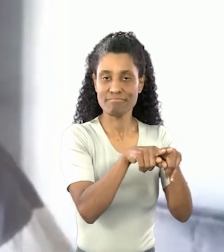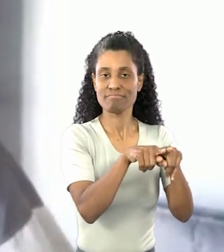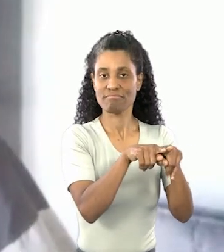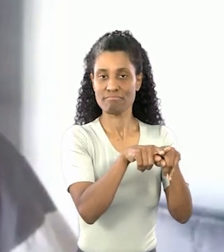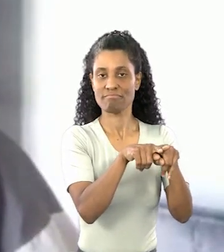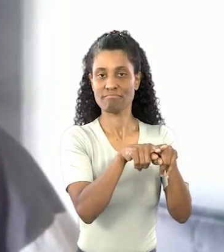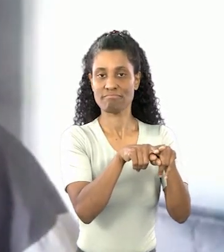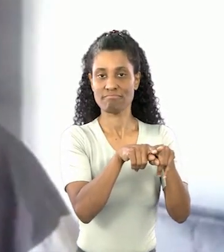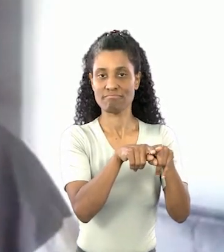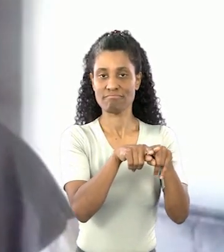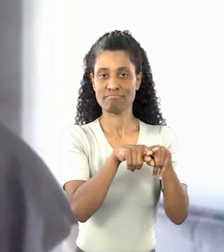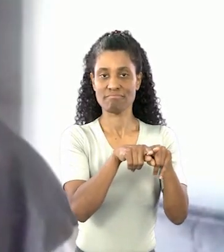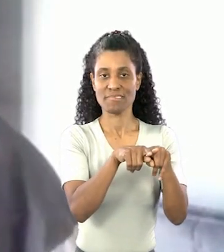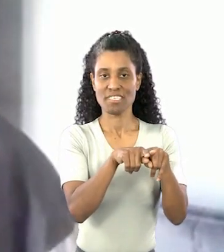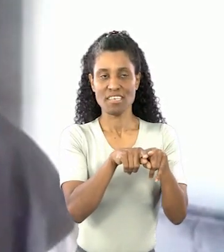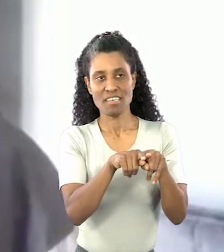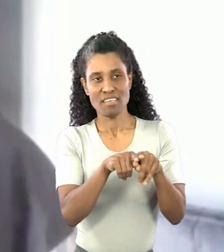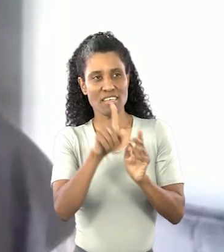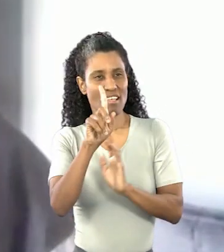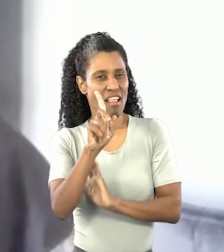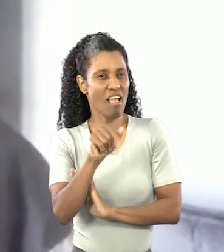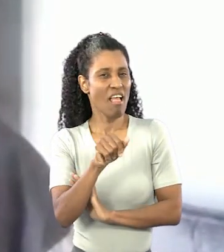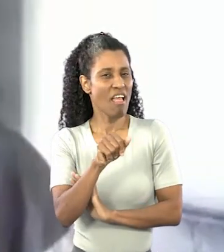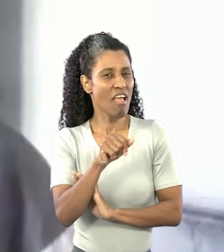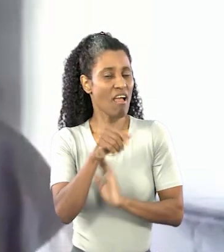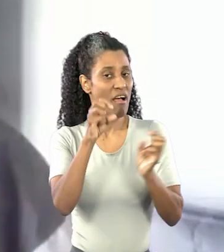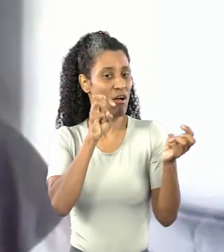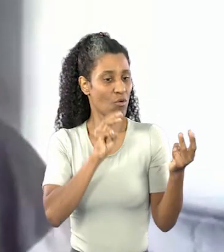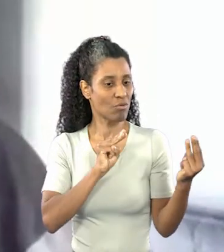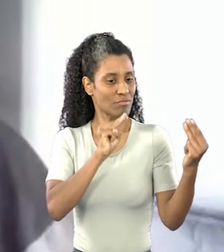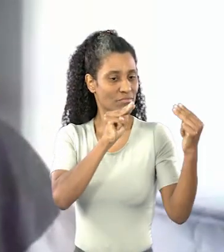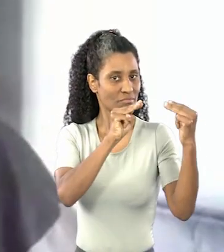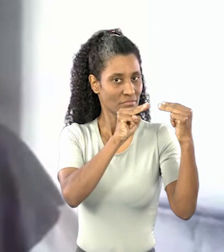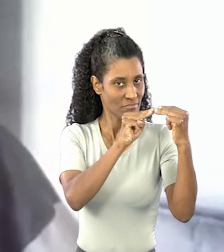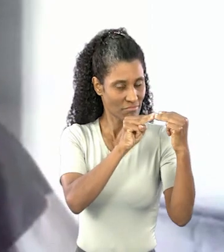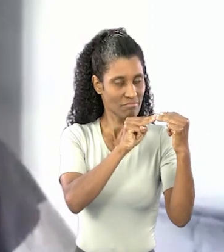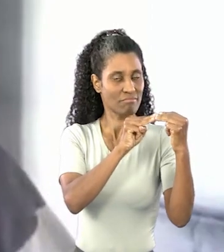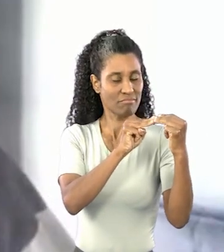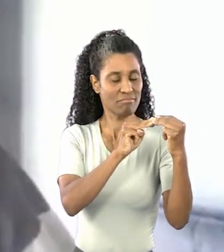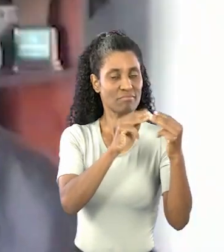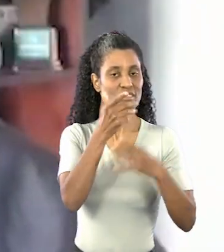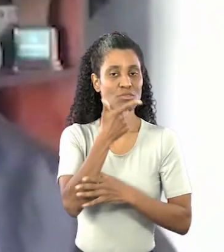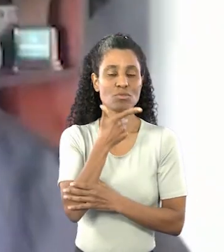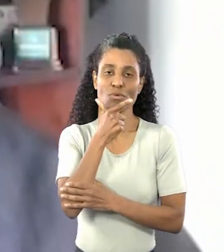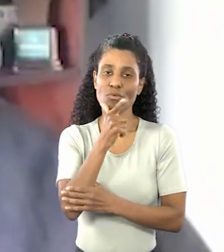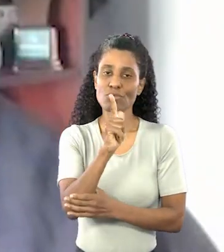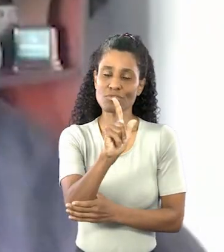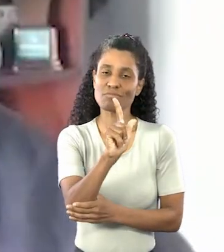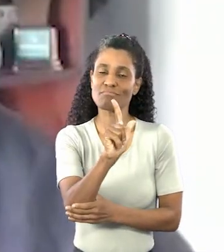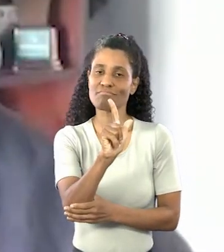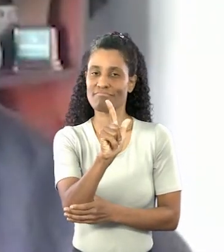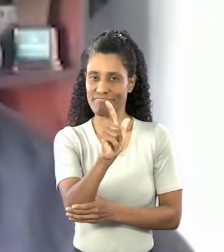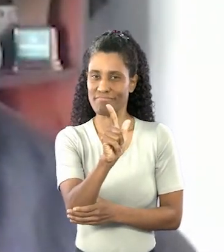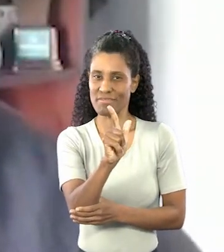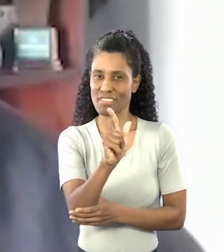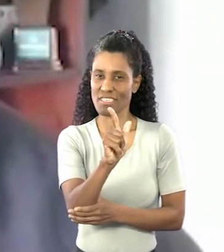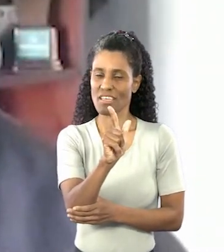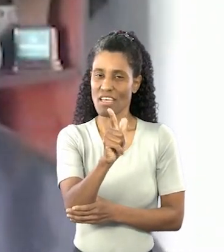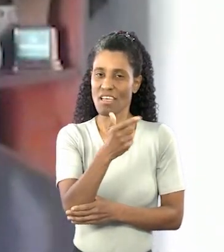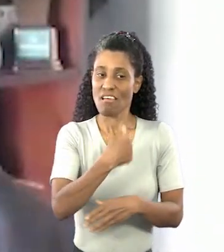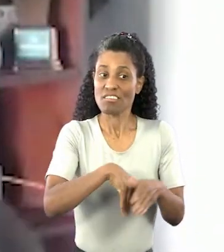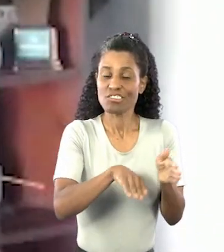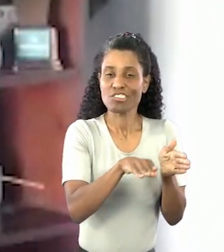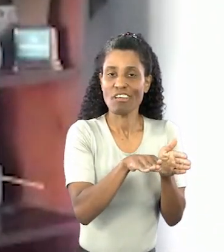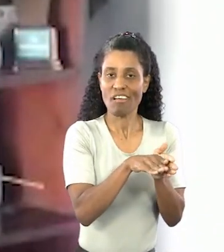se torna uma meta a atingir, uma meta muito